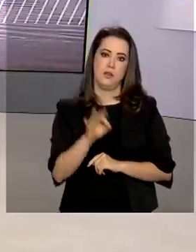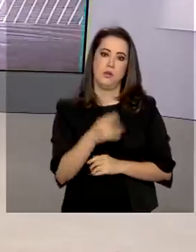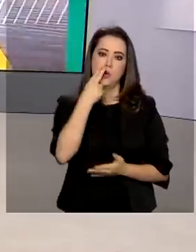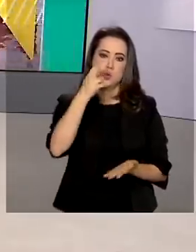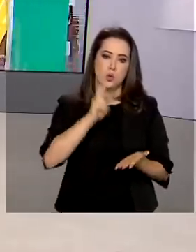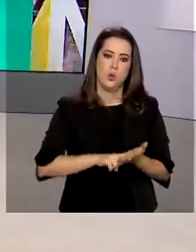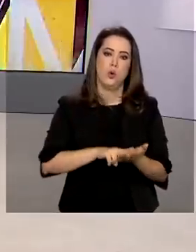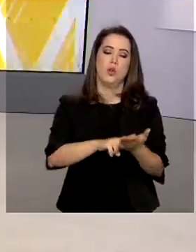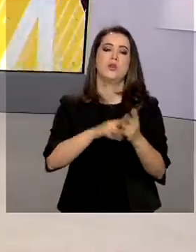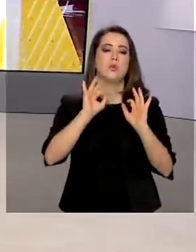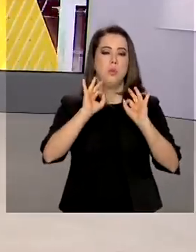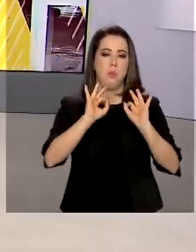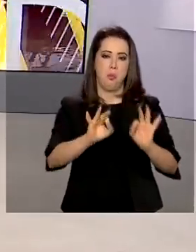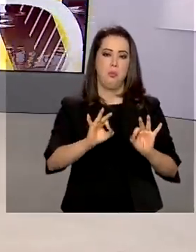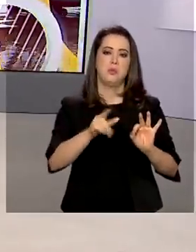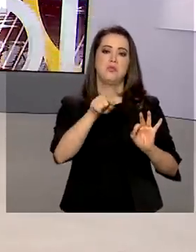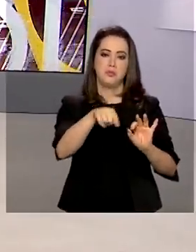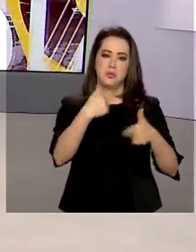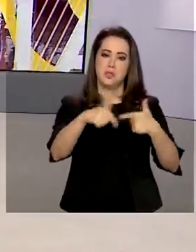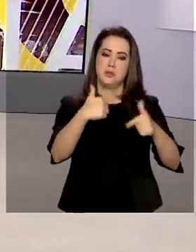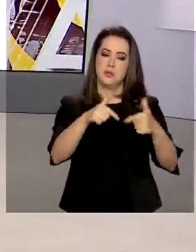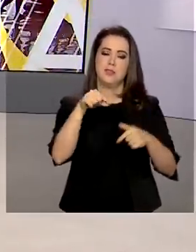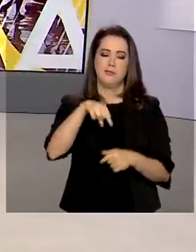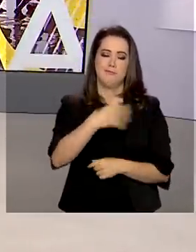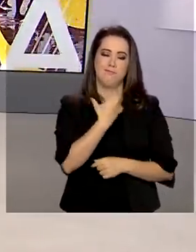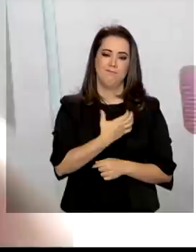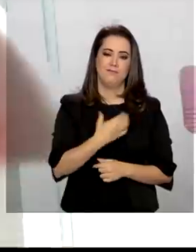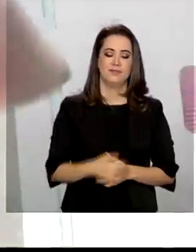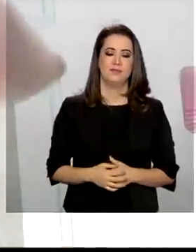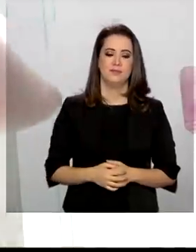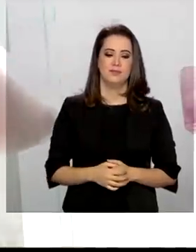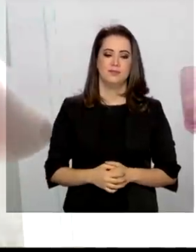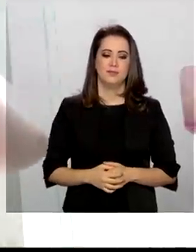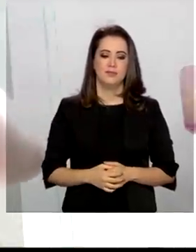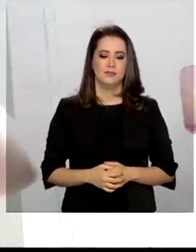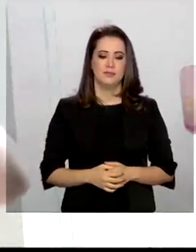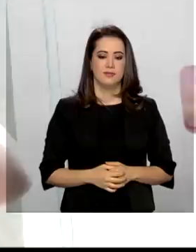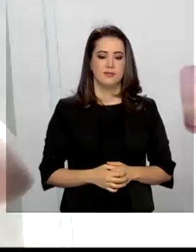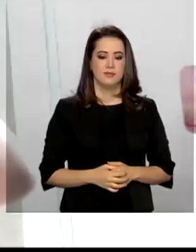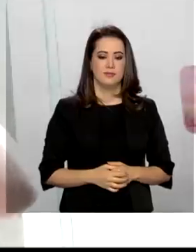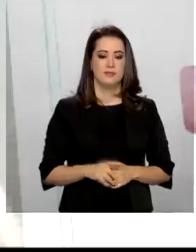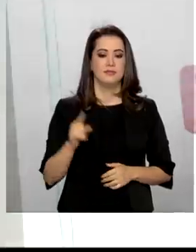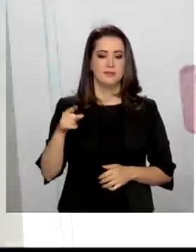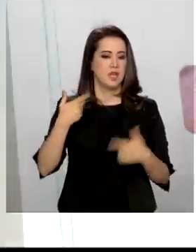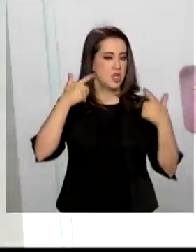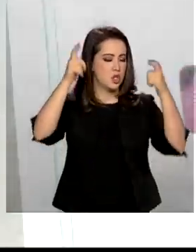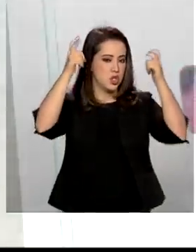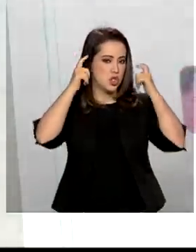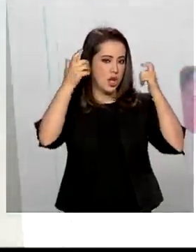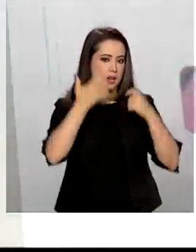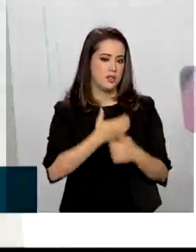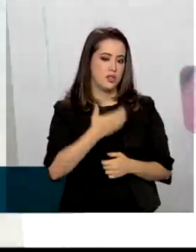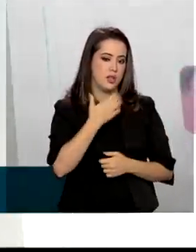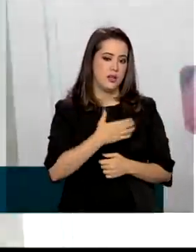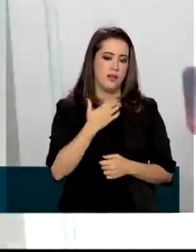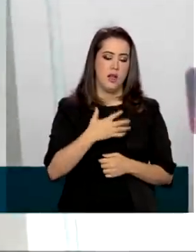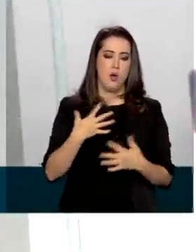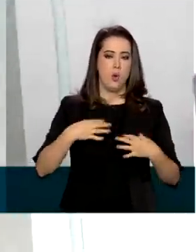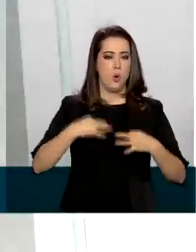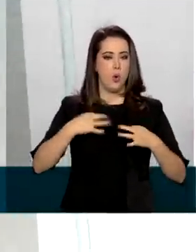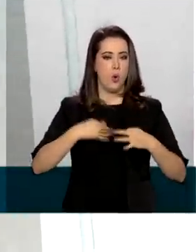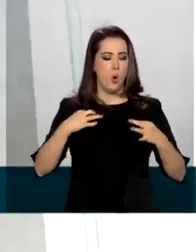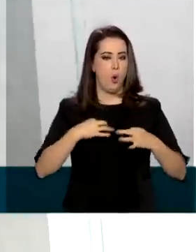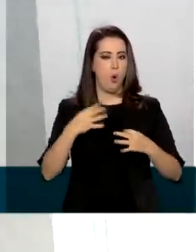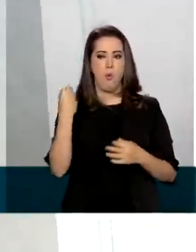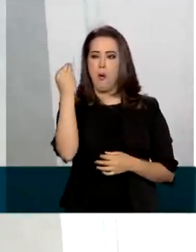correios estão prontos para atender a demanda neste Natal. Tiara de Natal, roupas, maquiagem, tudo via internet.